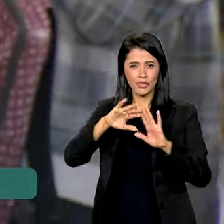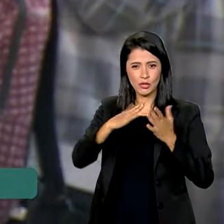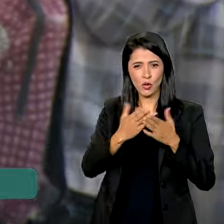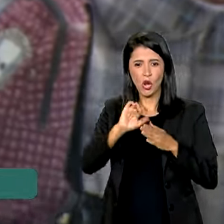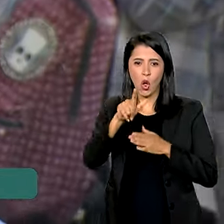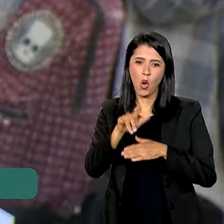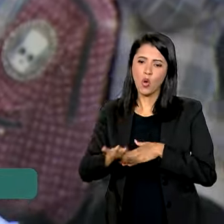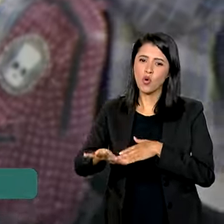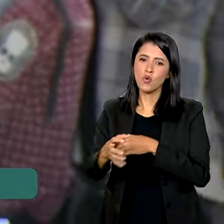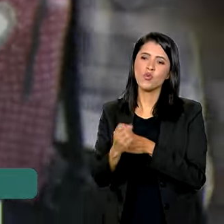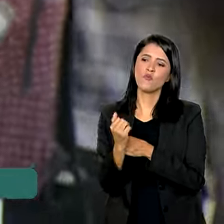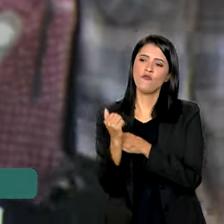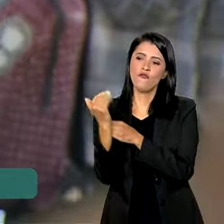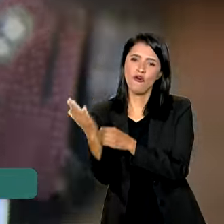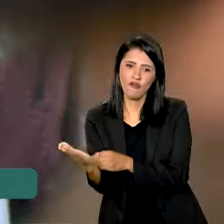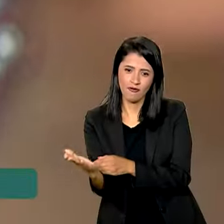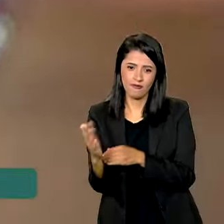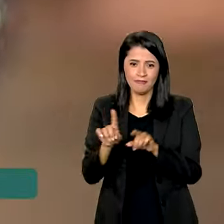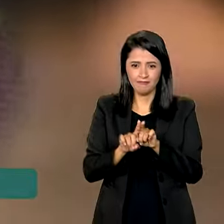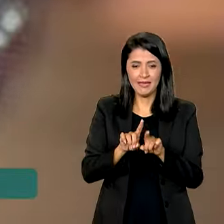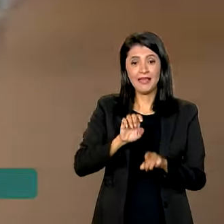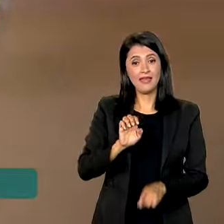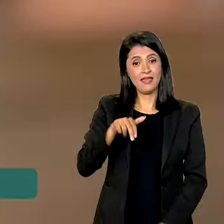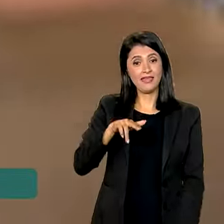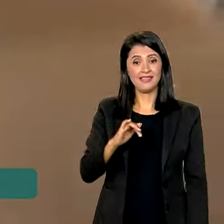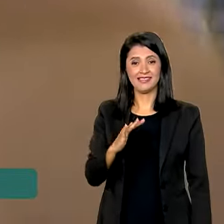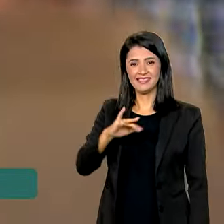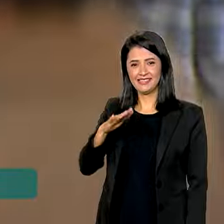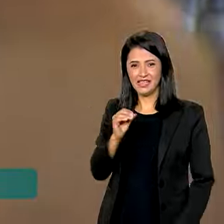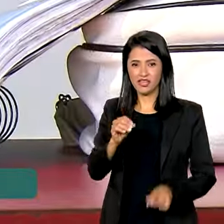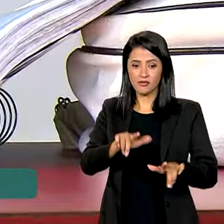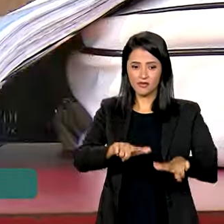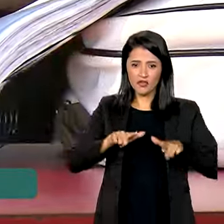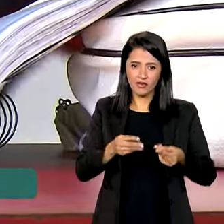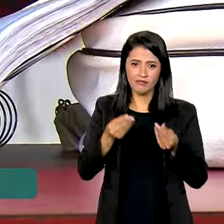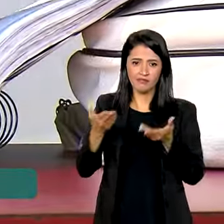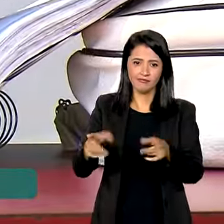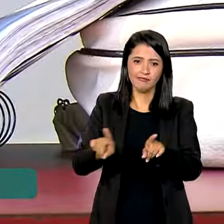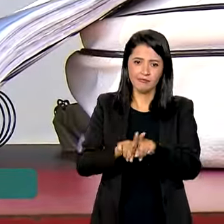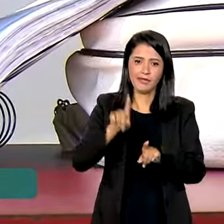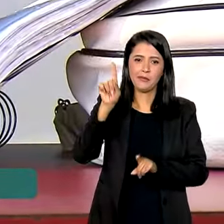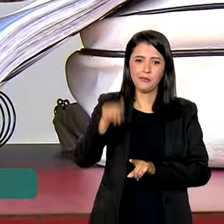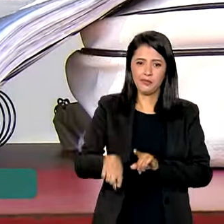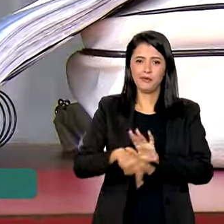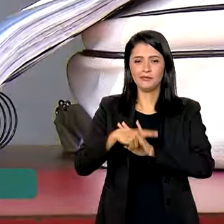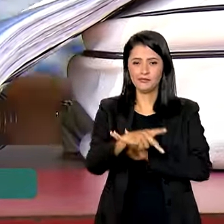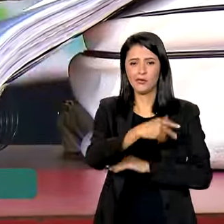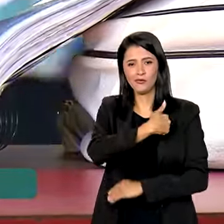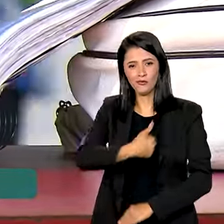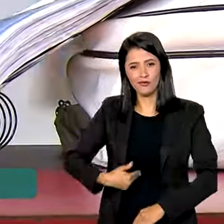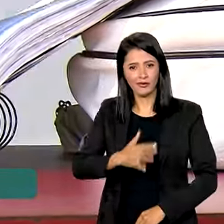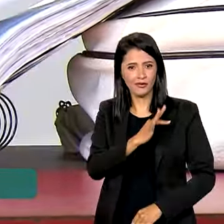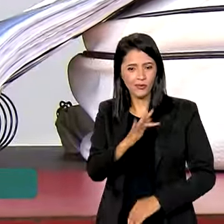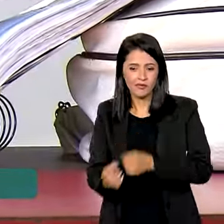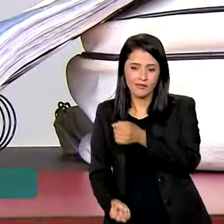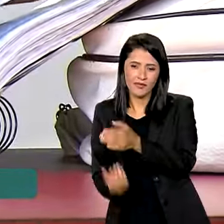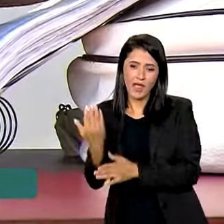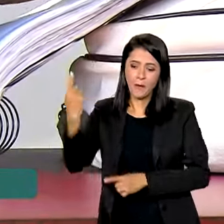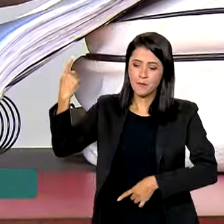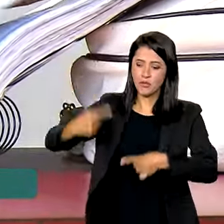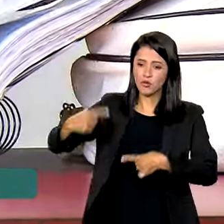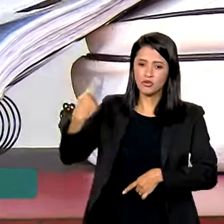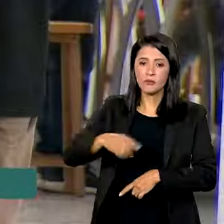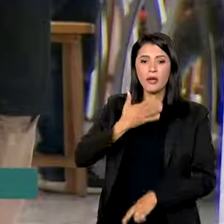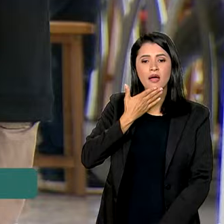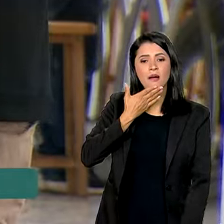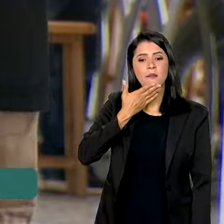ou na educação extraescolar. O INSEJA, além de certificar os participantes, é também uma ferramenta para o governo federal na elaboração de políticas